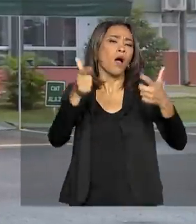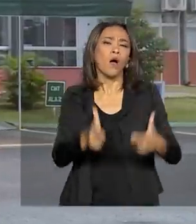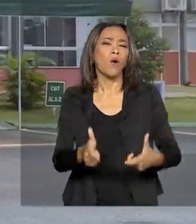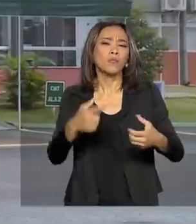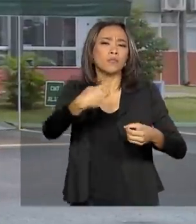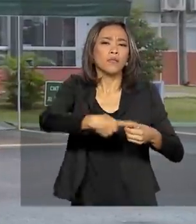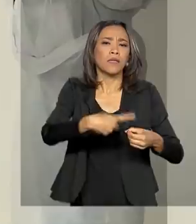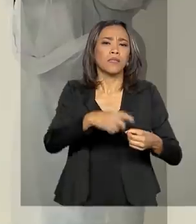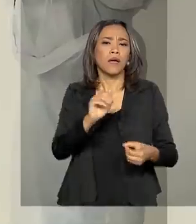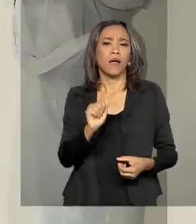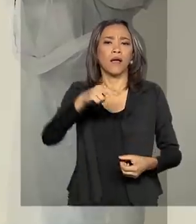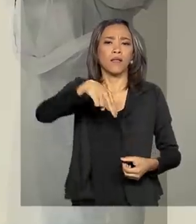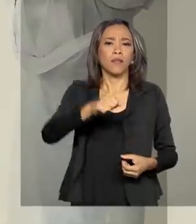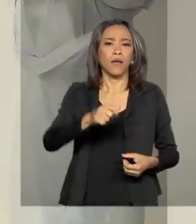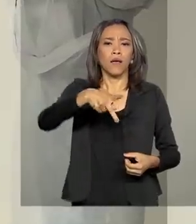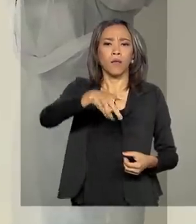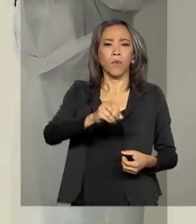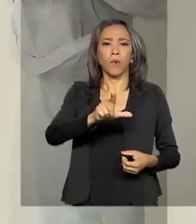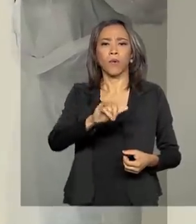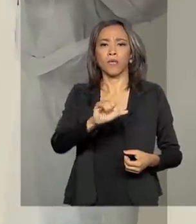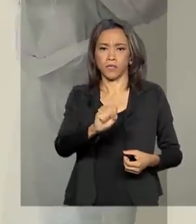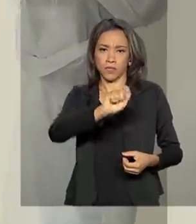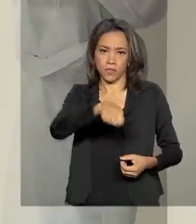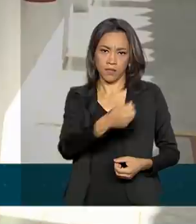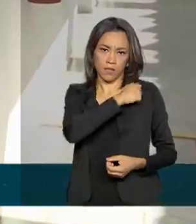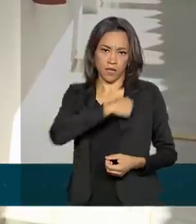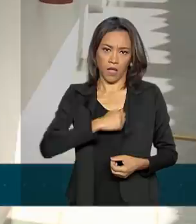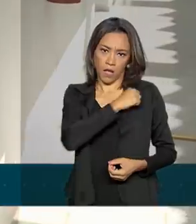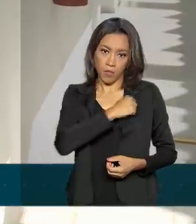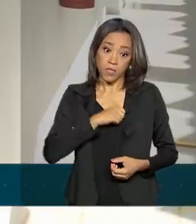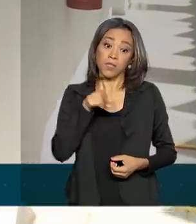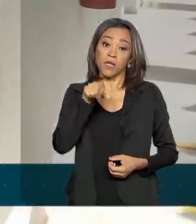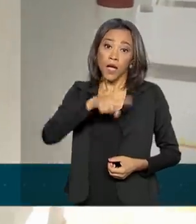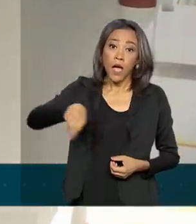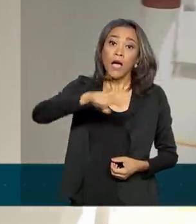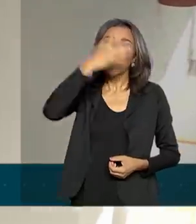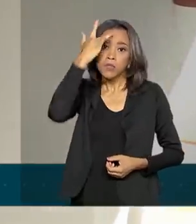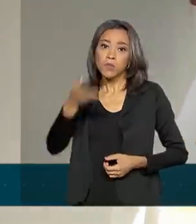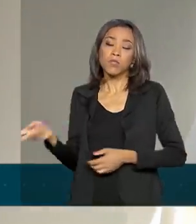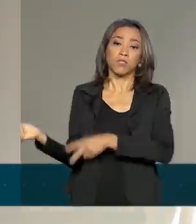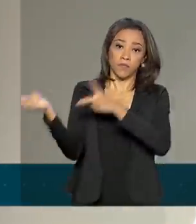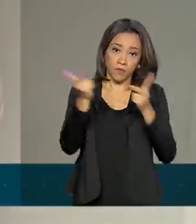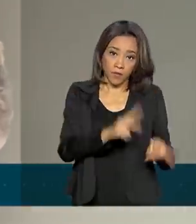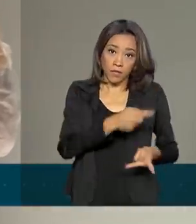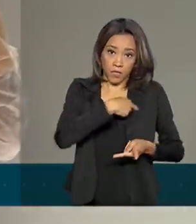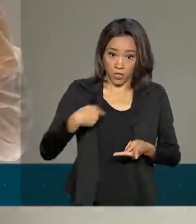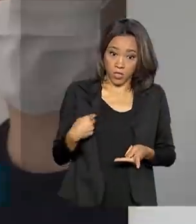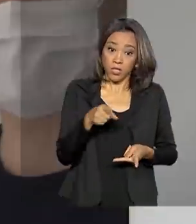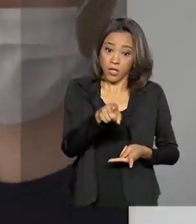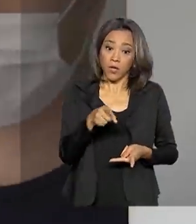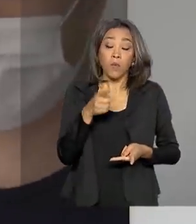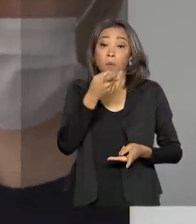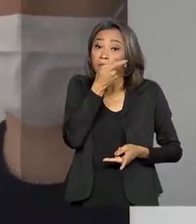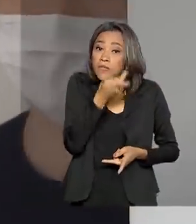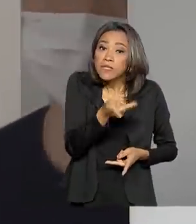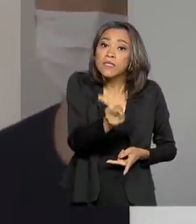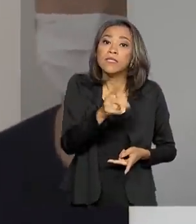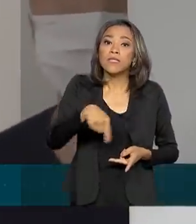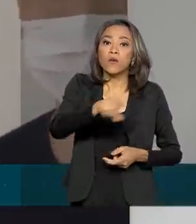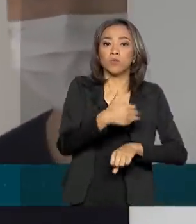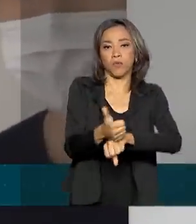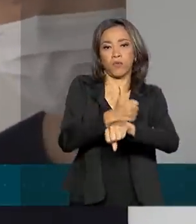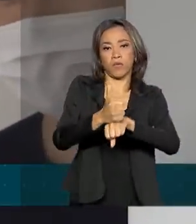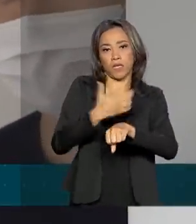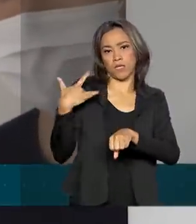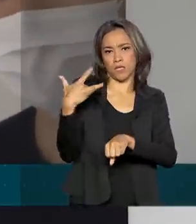de Anápolis, em Goiás, os brasileiros repatriados da China receberam a visita de agentes do Ministério da Saúde. Os profissionais